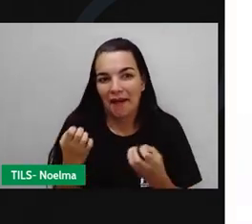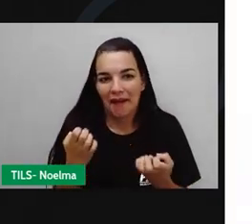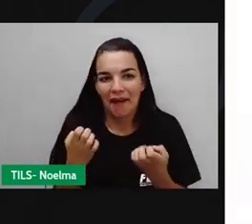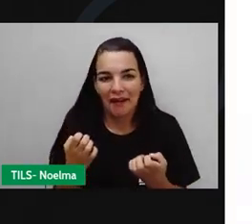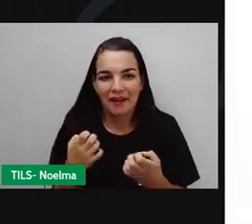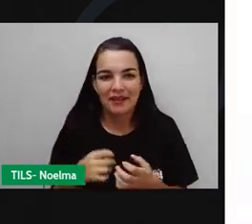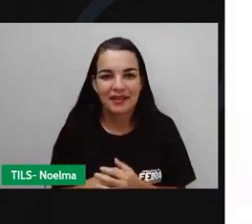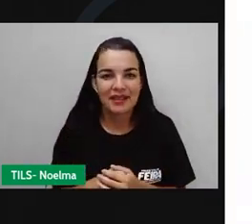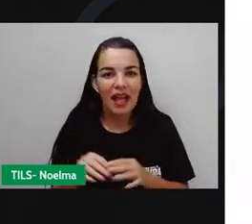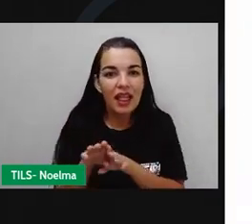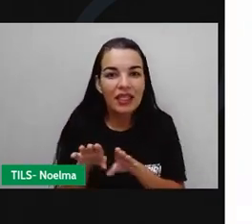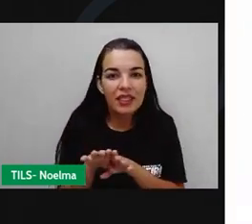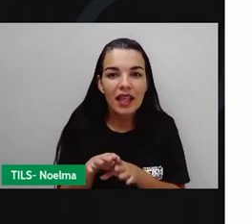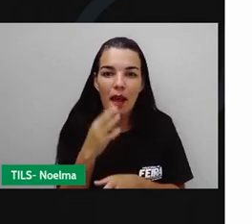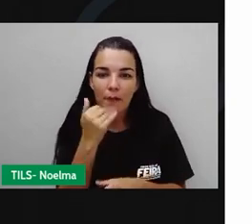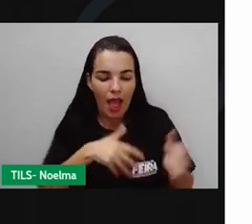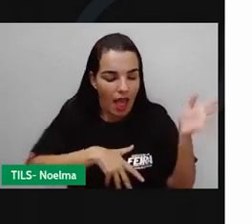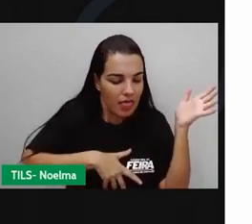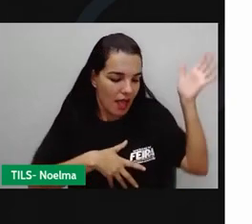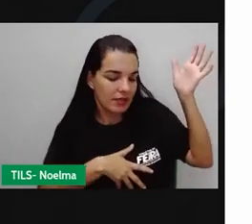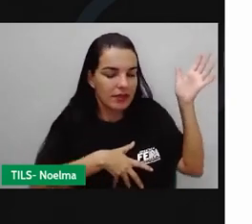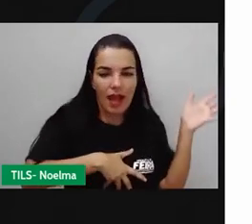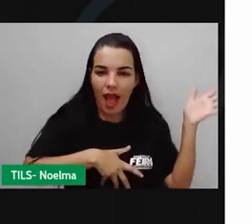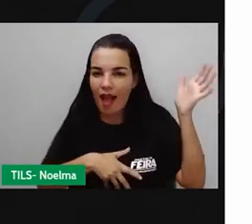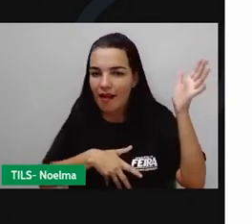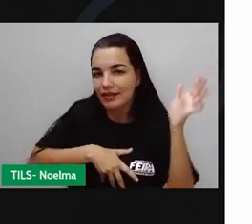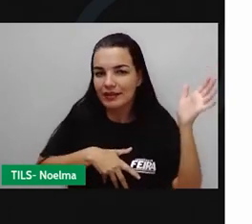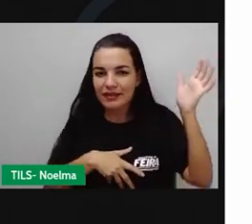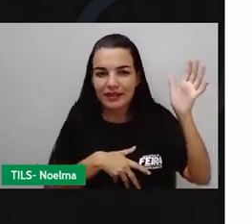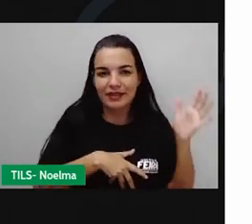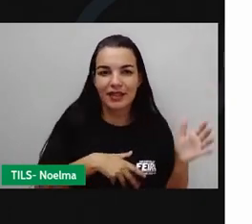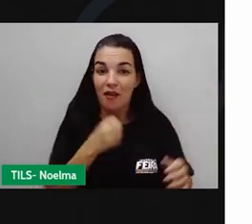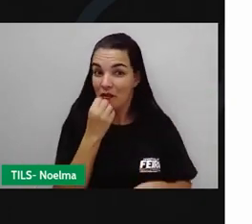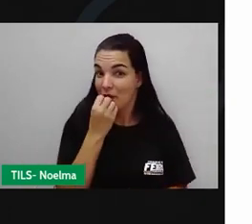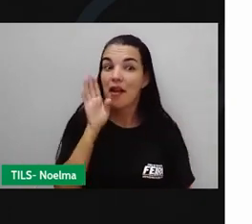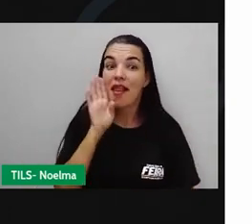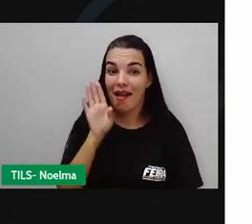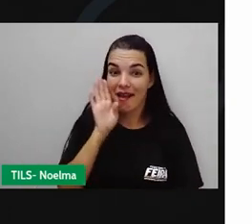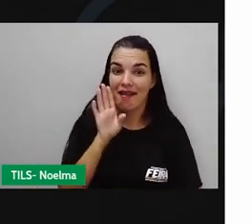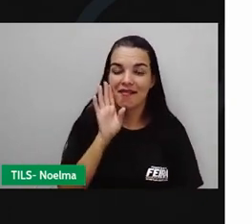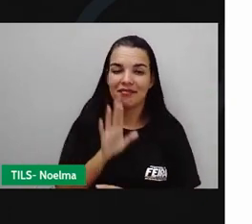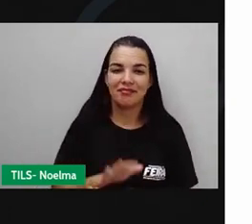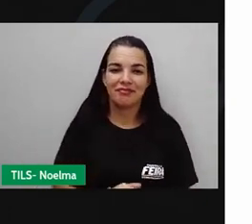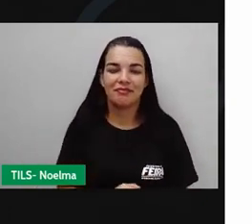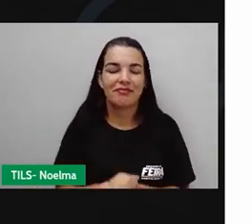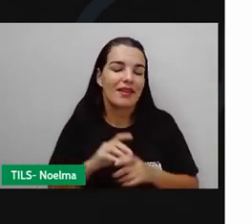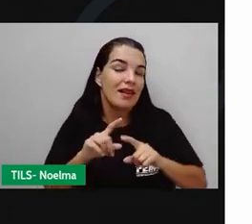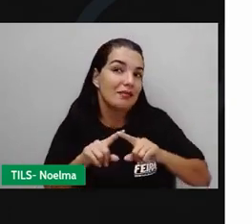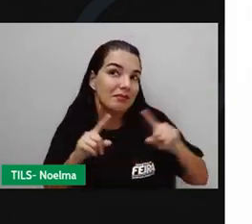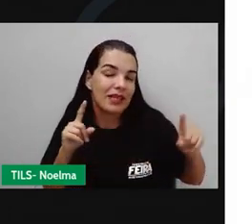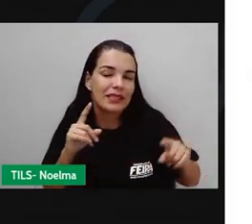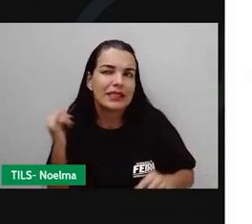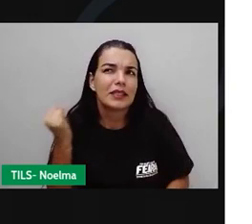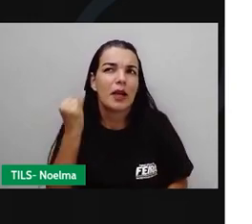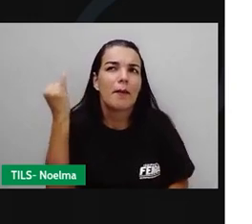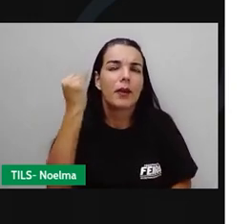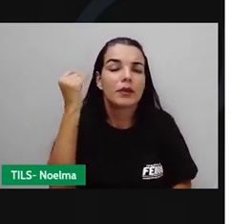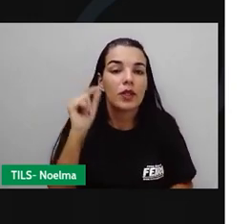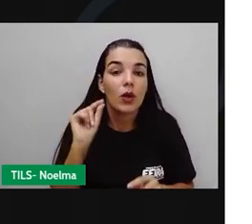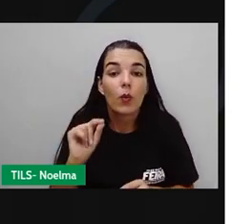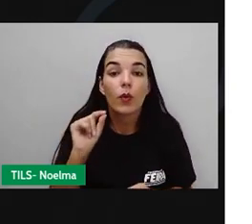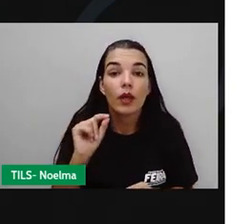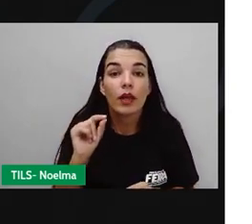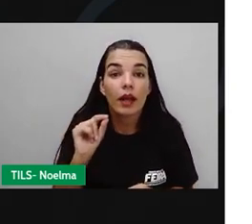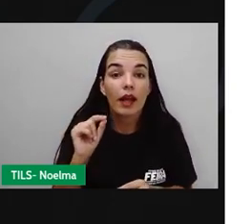então? É, dançar. Dançar? Dançar, que foi legal. Mas um dos pontos mais importantes é manter a